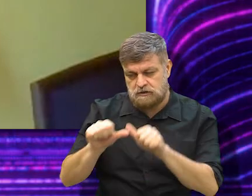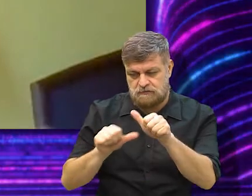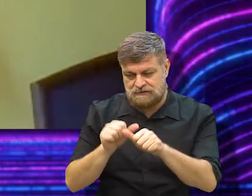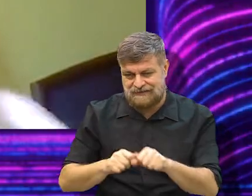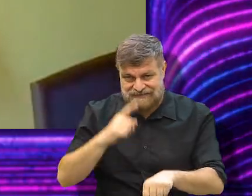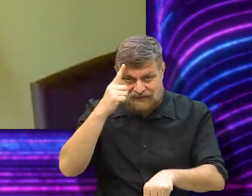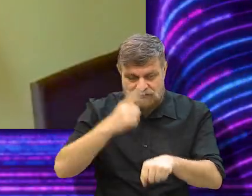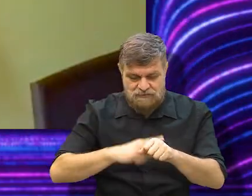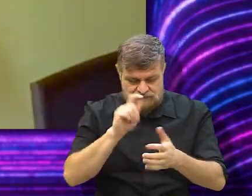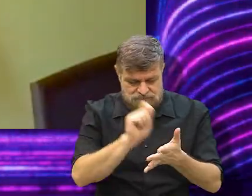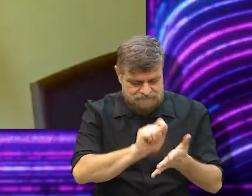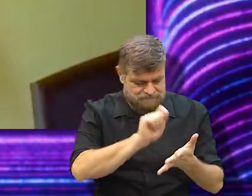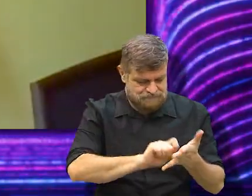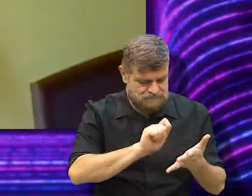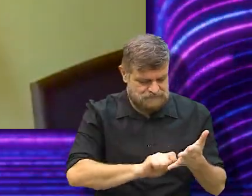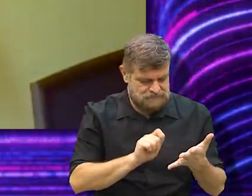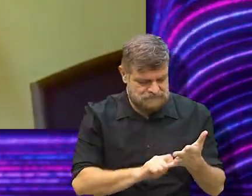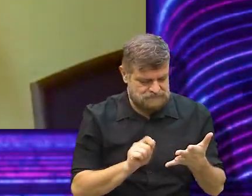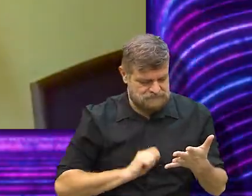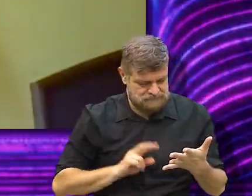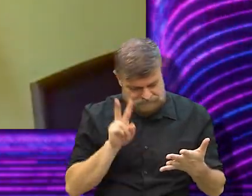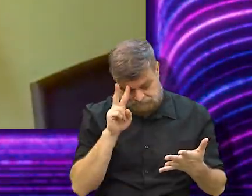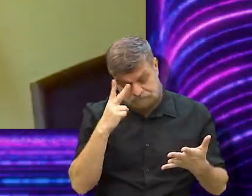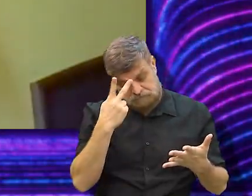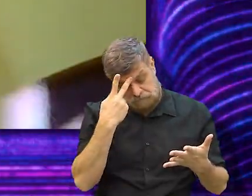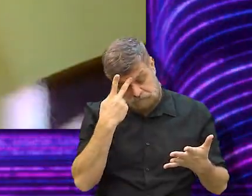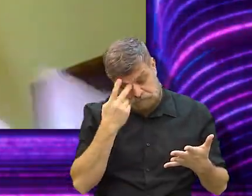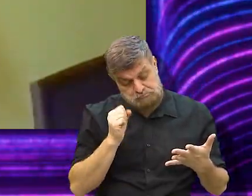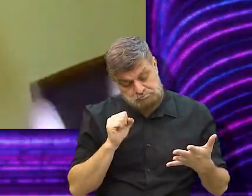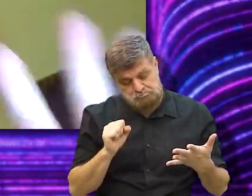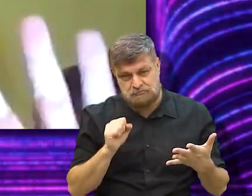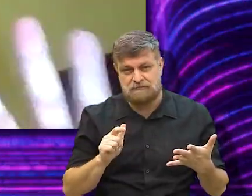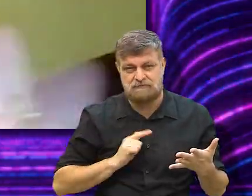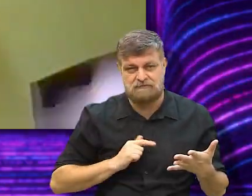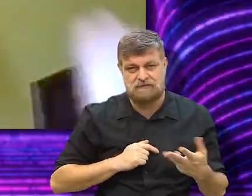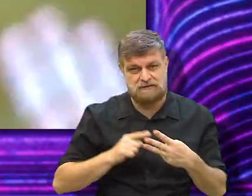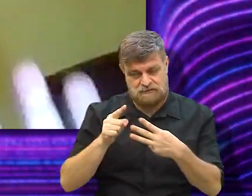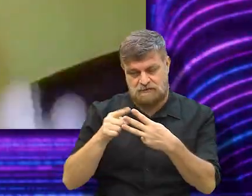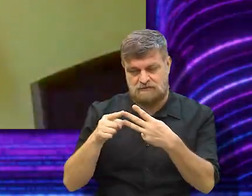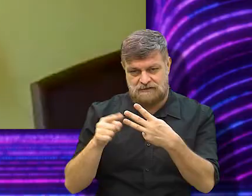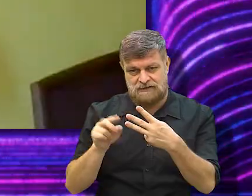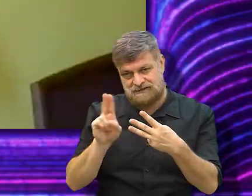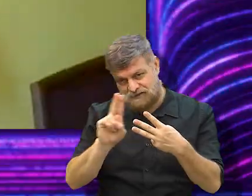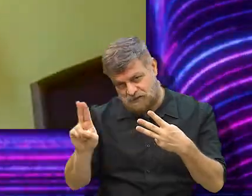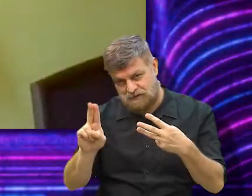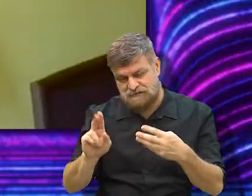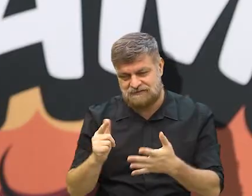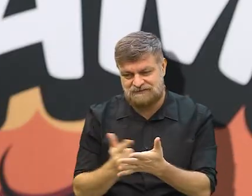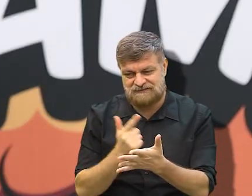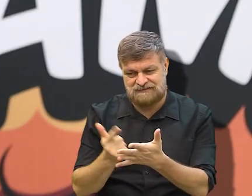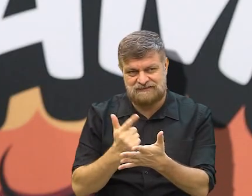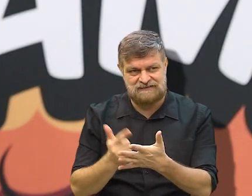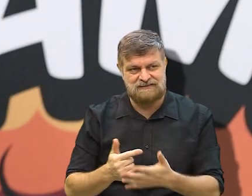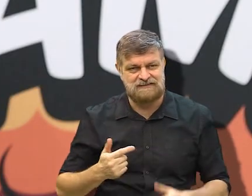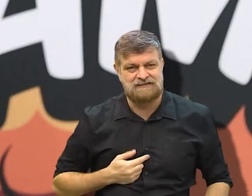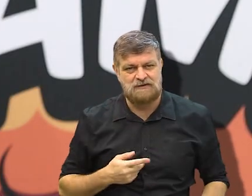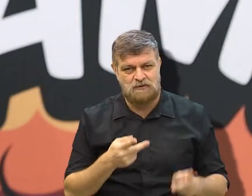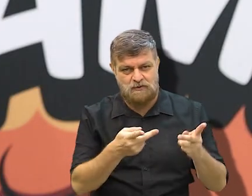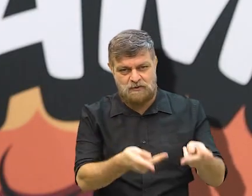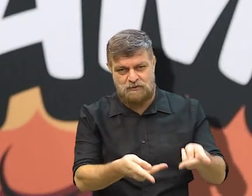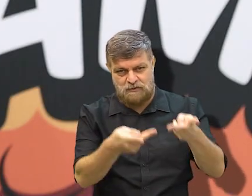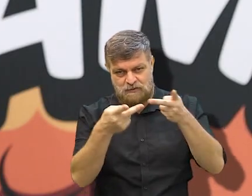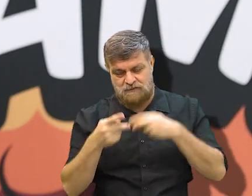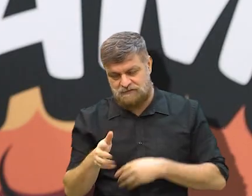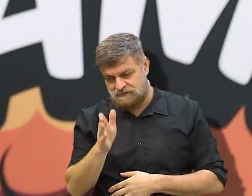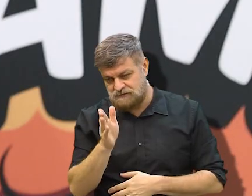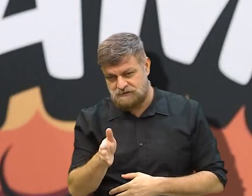Às vezes na hora que você está escrevendo a história muda um pouco. Mas na minha cabeça são esses três. Bom, então já vou deixar o